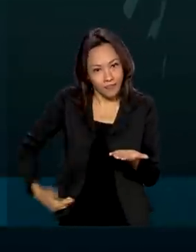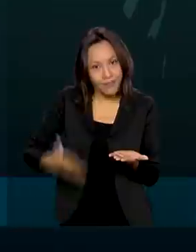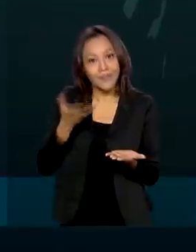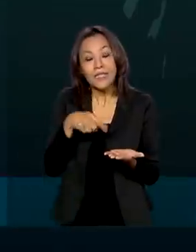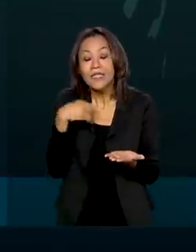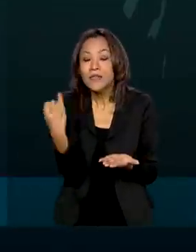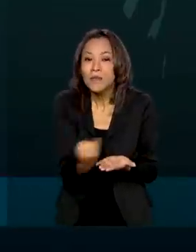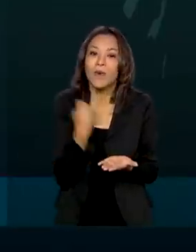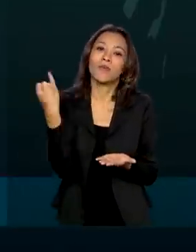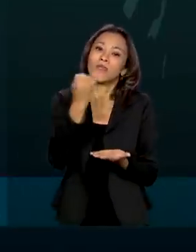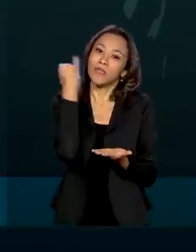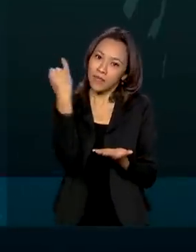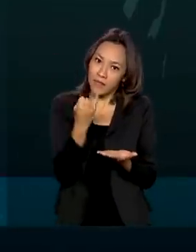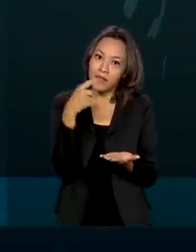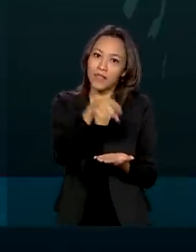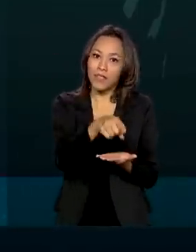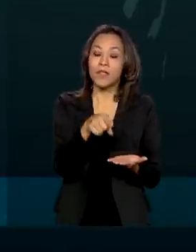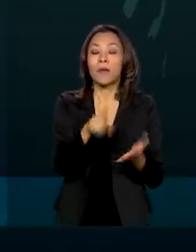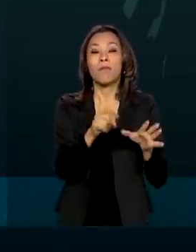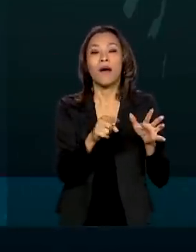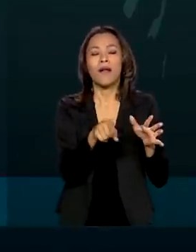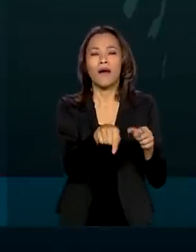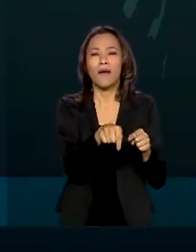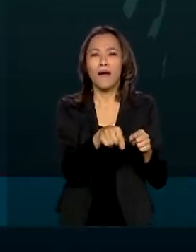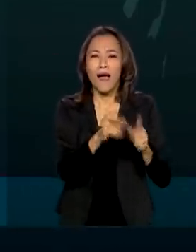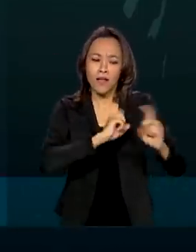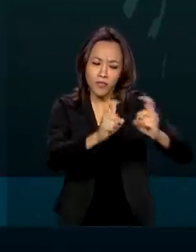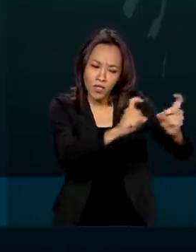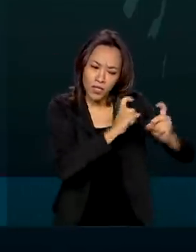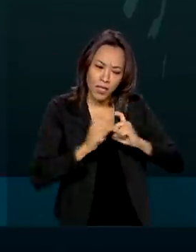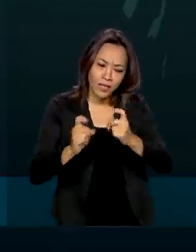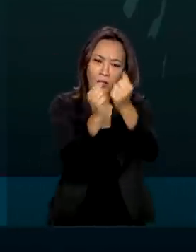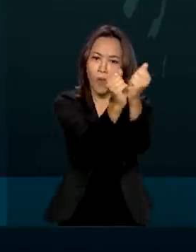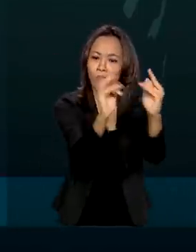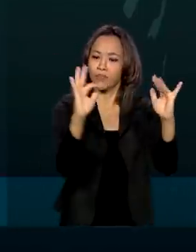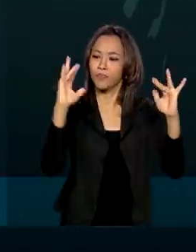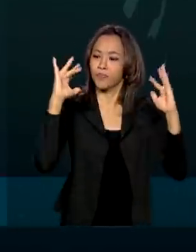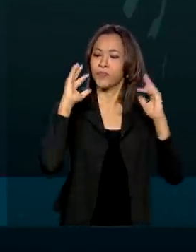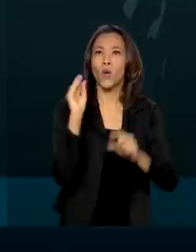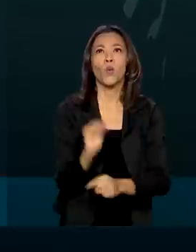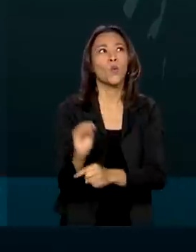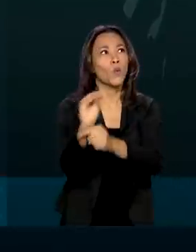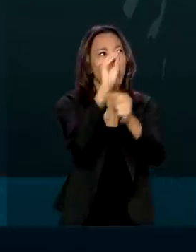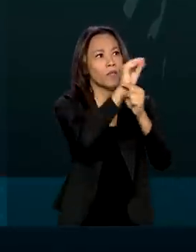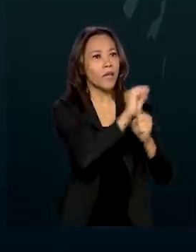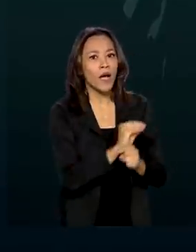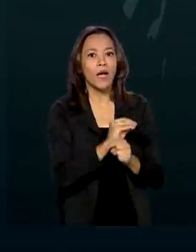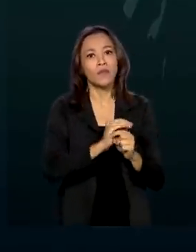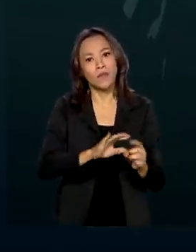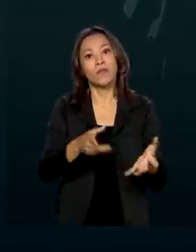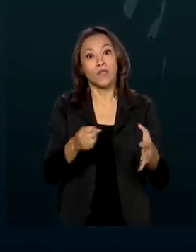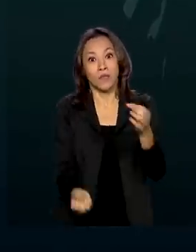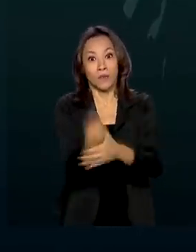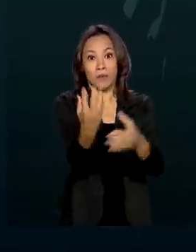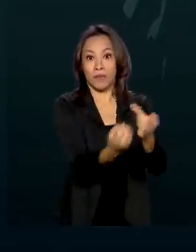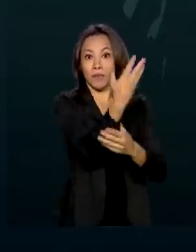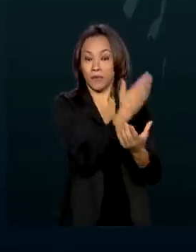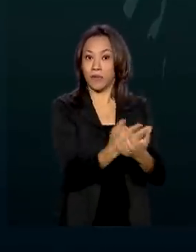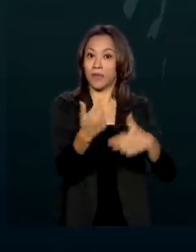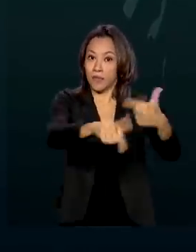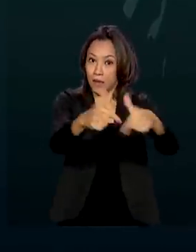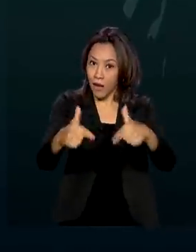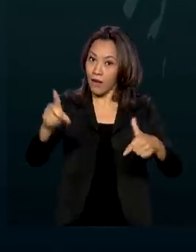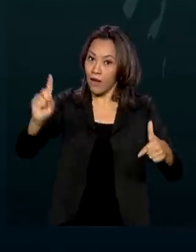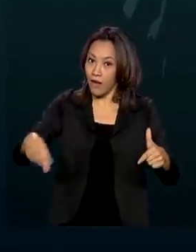que é muito importante para as concessões dos parques nacionais, ecoturismo, preservação do meio ambiente, geração de emprego. É o governo federal